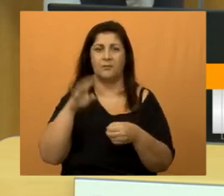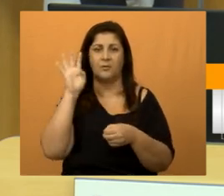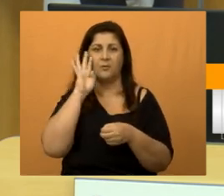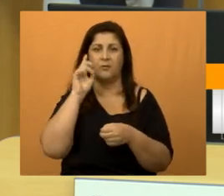quiser. Obrigado.